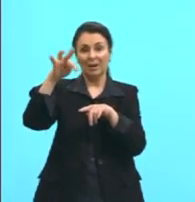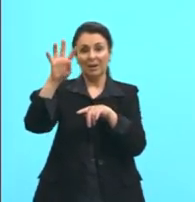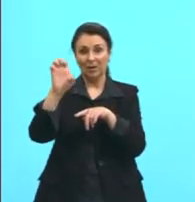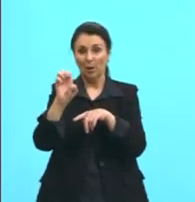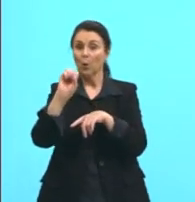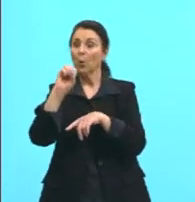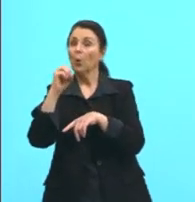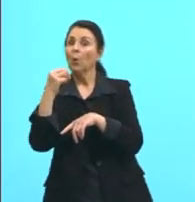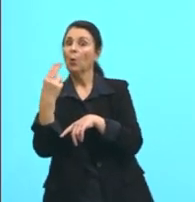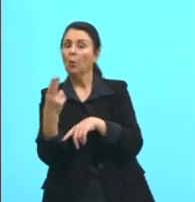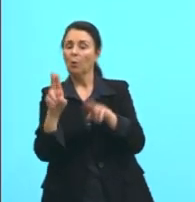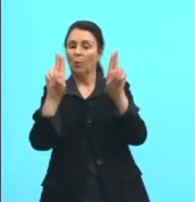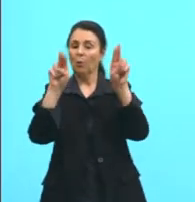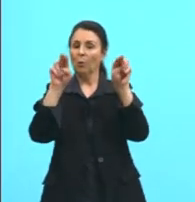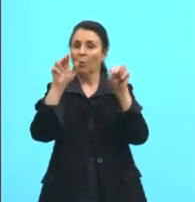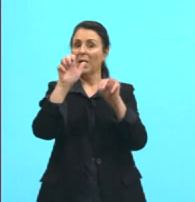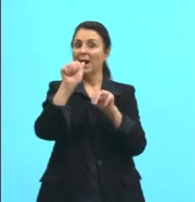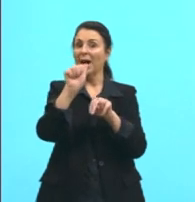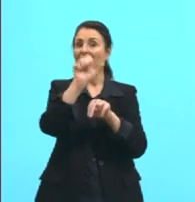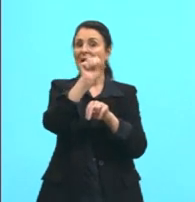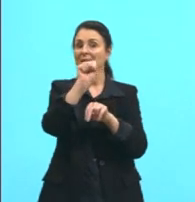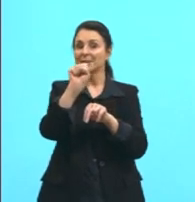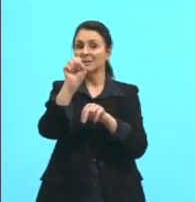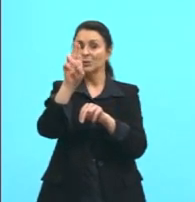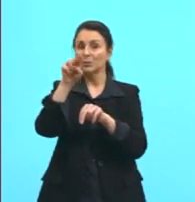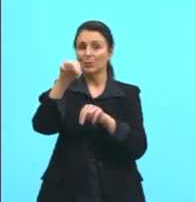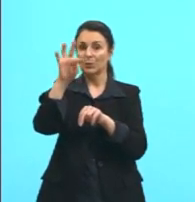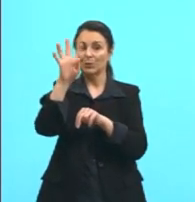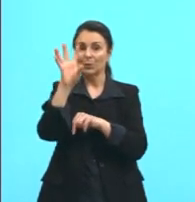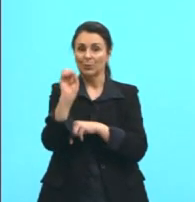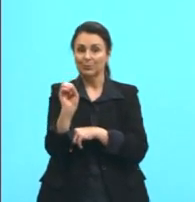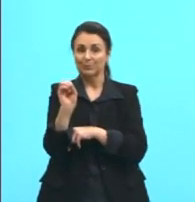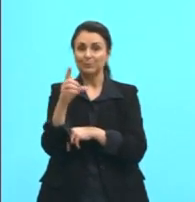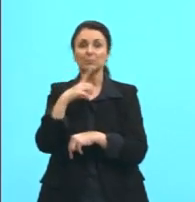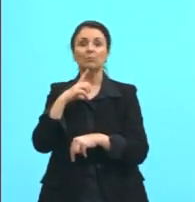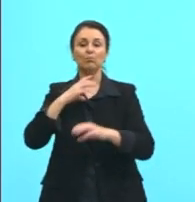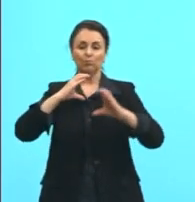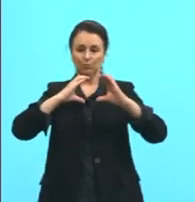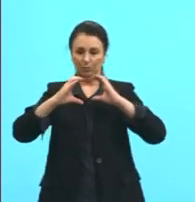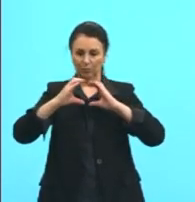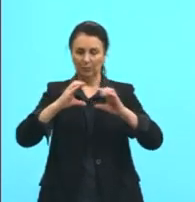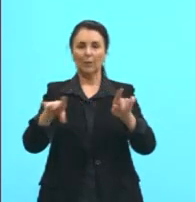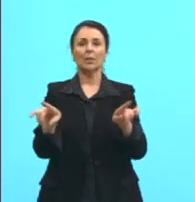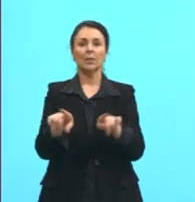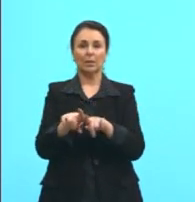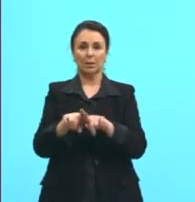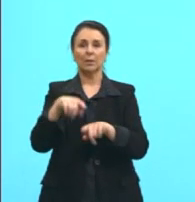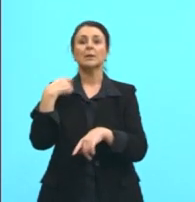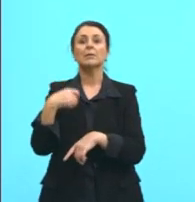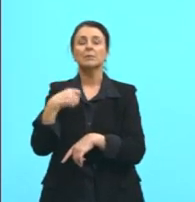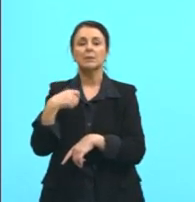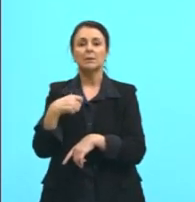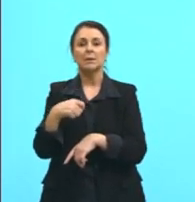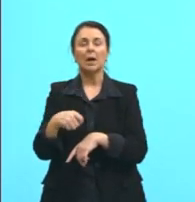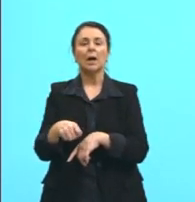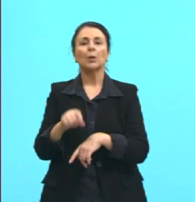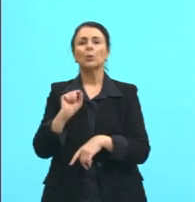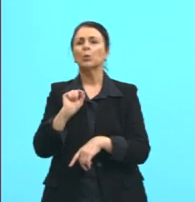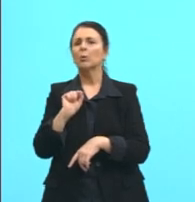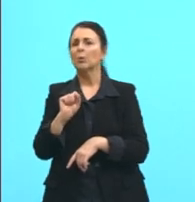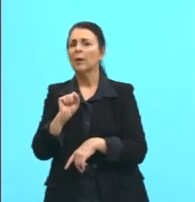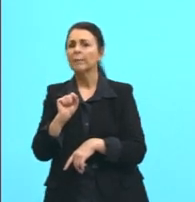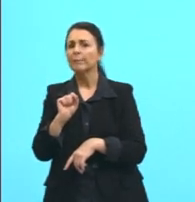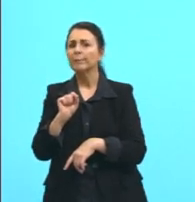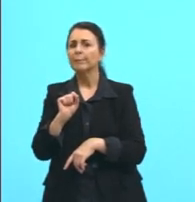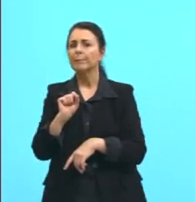Além disso, para que haja comunicação, eu preciso de, ao